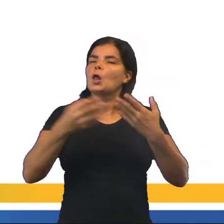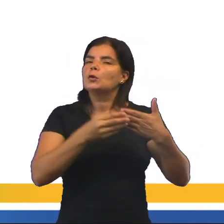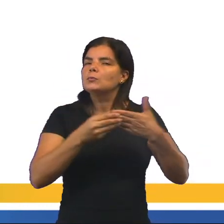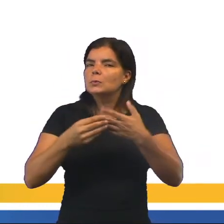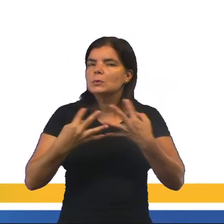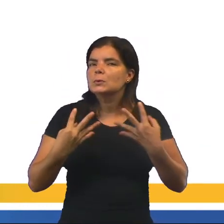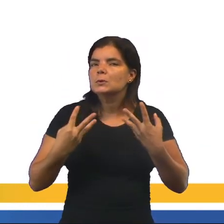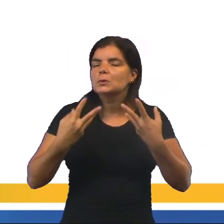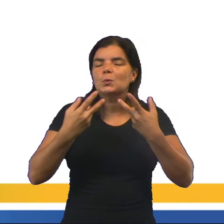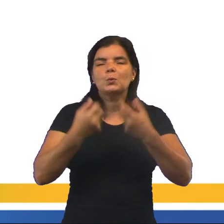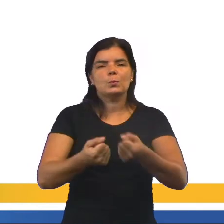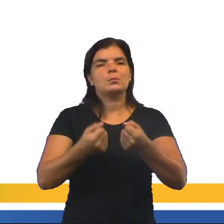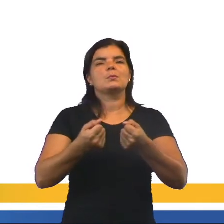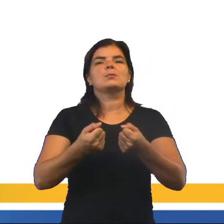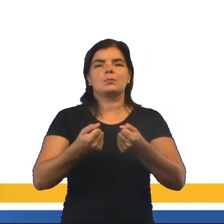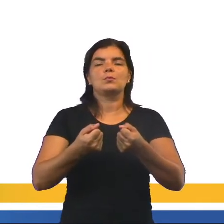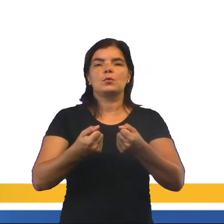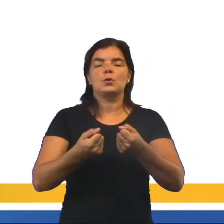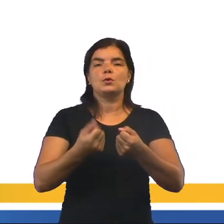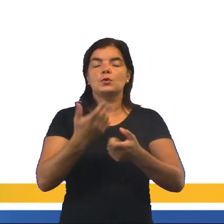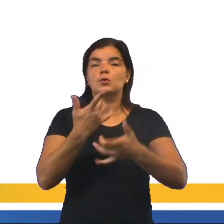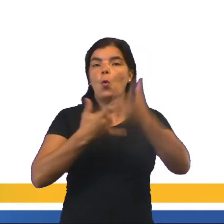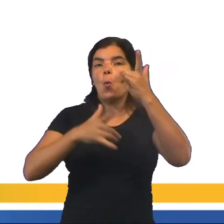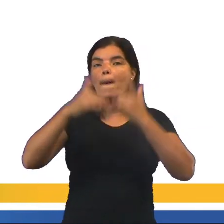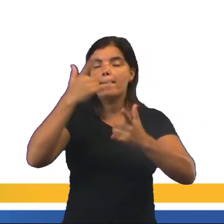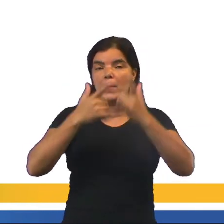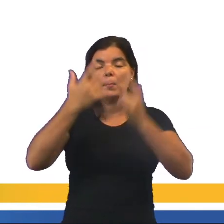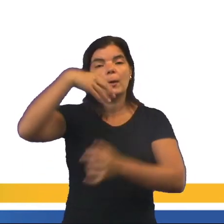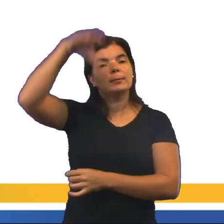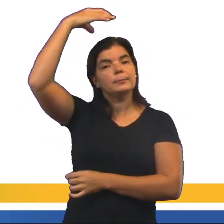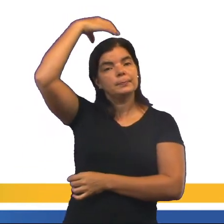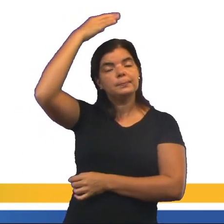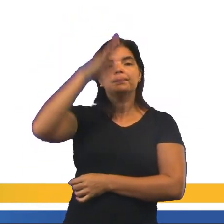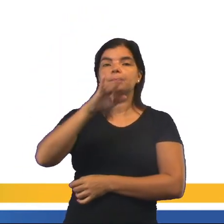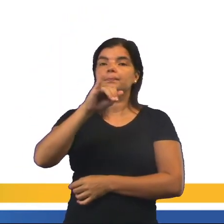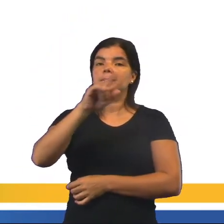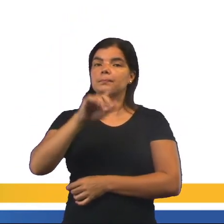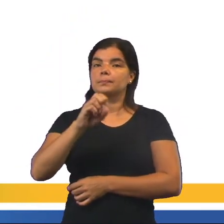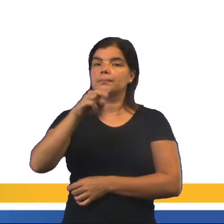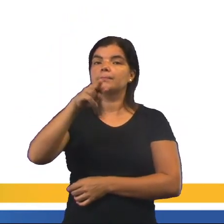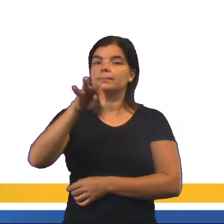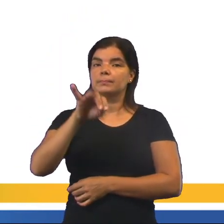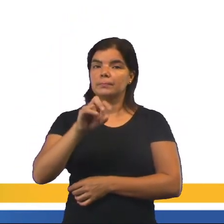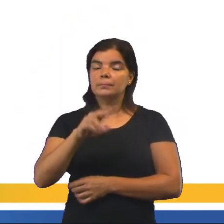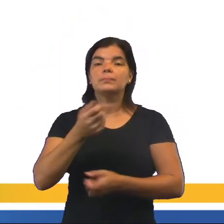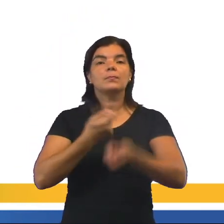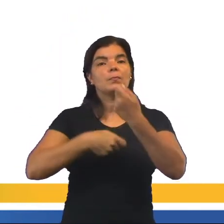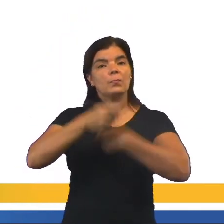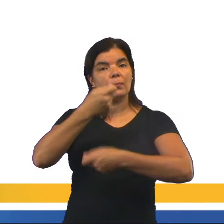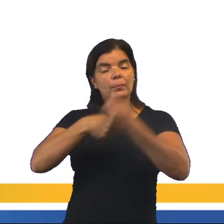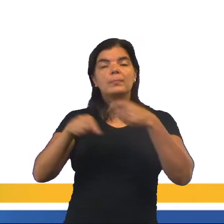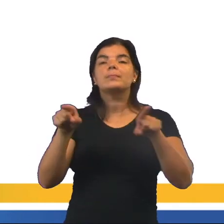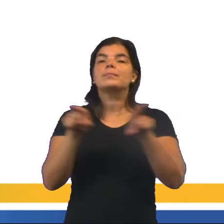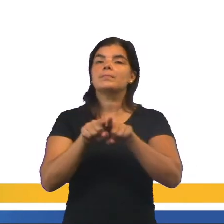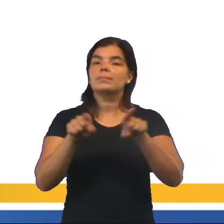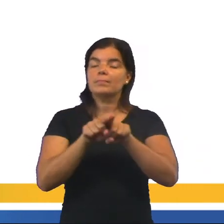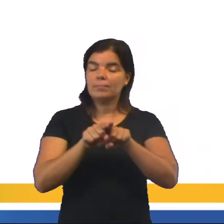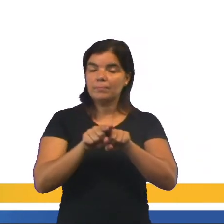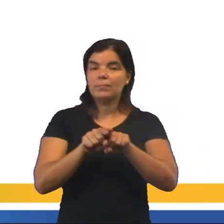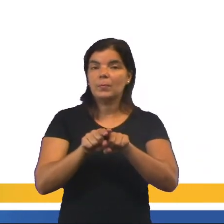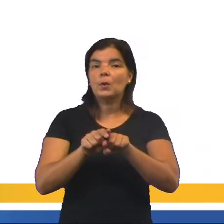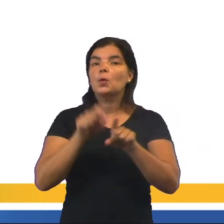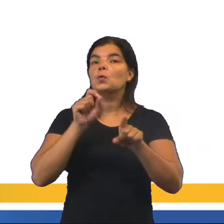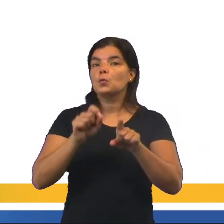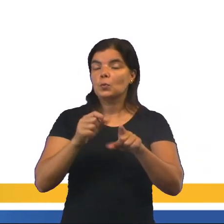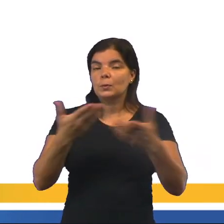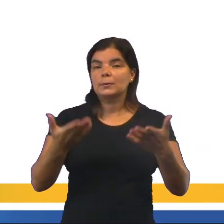o brilho para o Império Bizantino, foi o que deu destaque. A economia bizantina, que girava